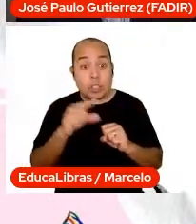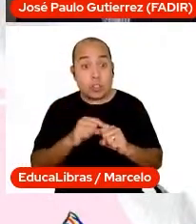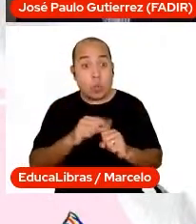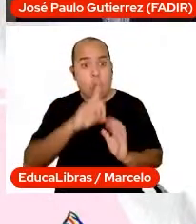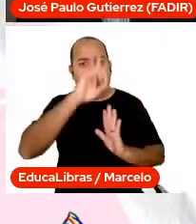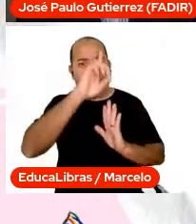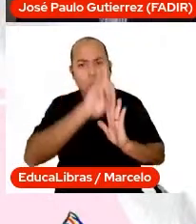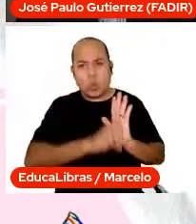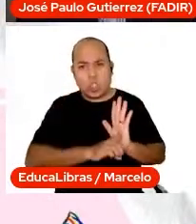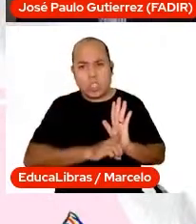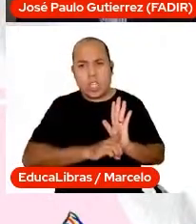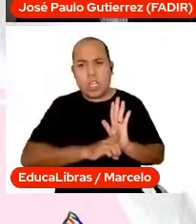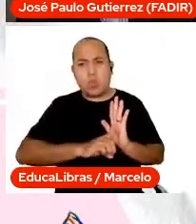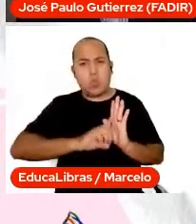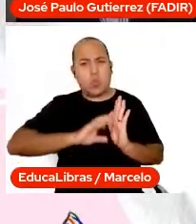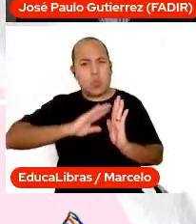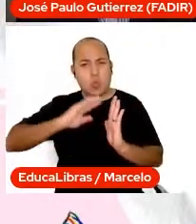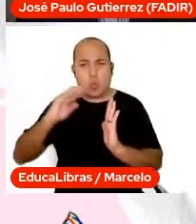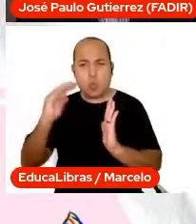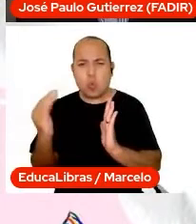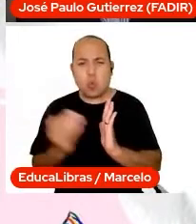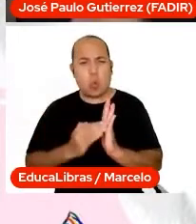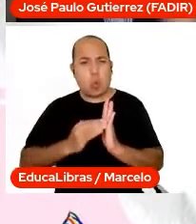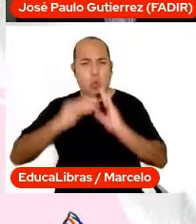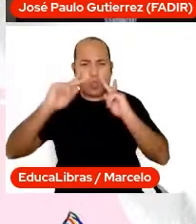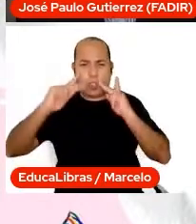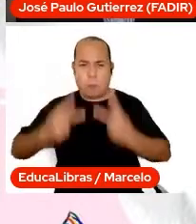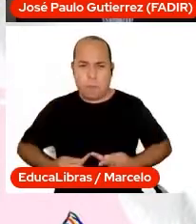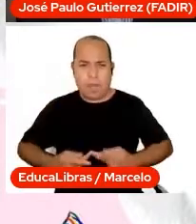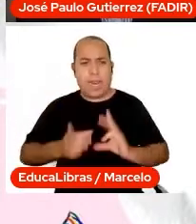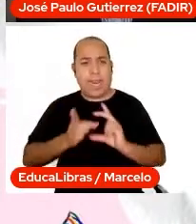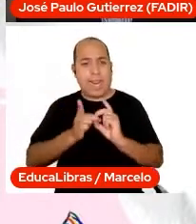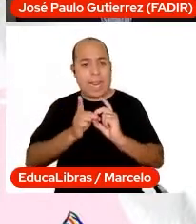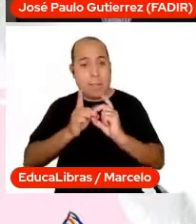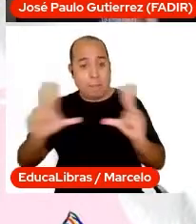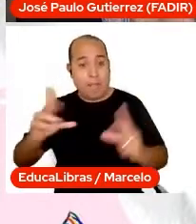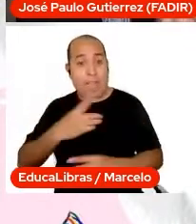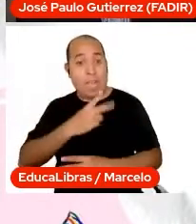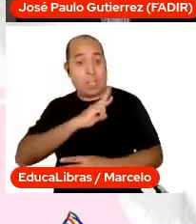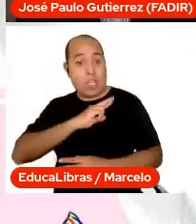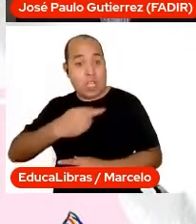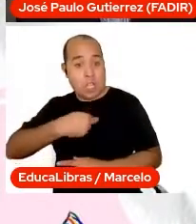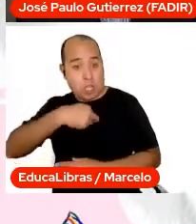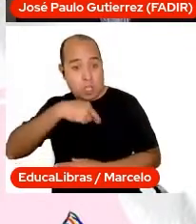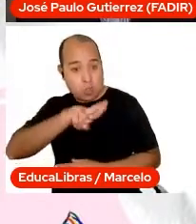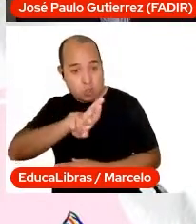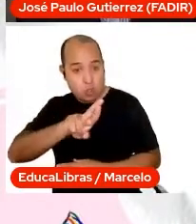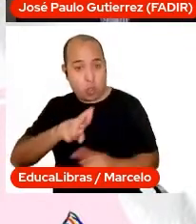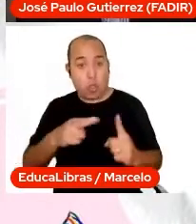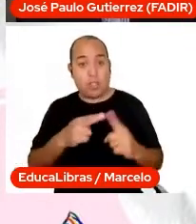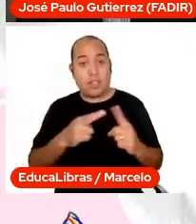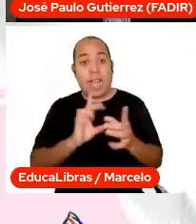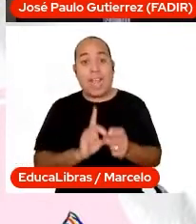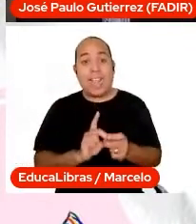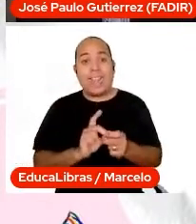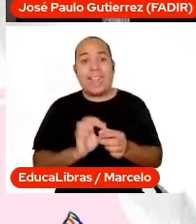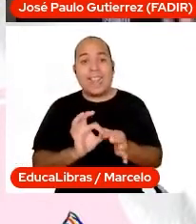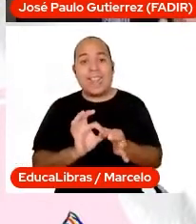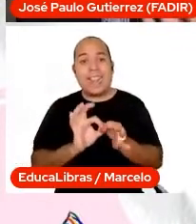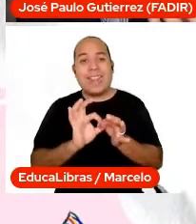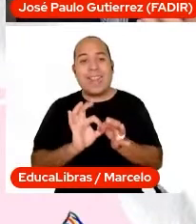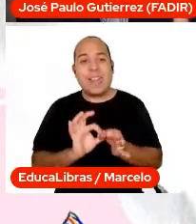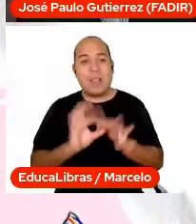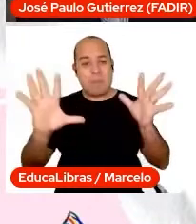Então, ele aborda questões referentes à liberdade religiosa, à liberdade de expressão, à liberdade de imprensa e também o direito à